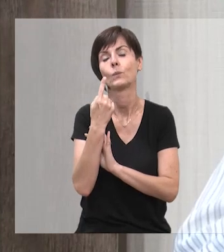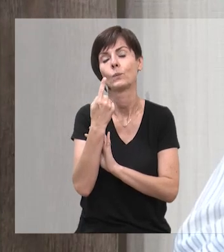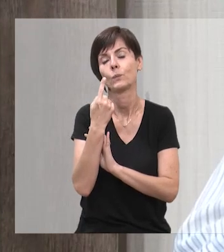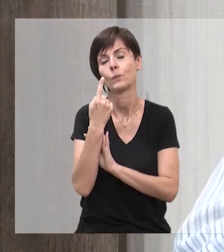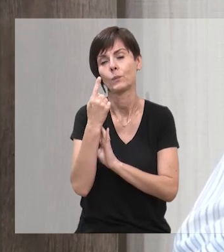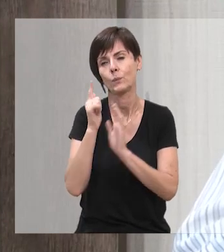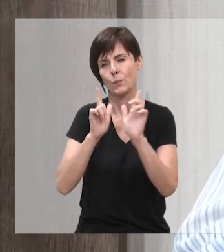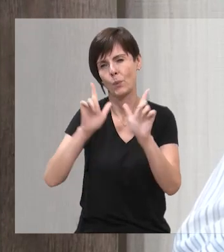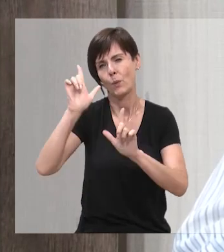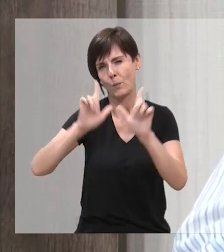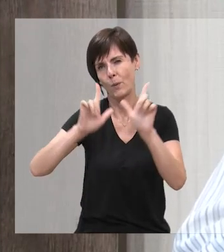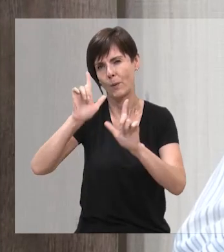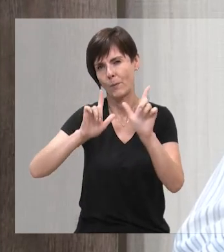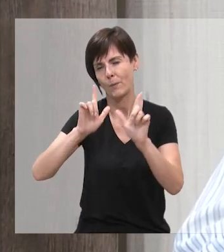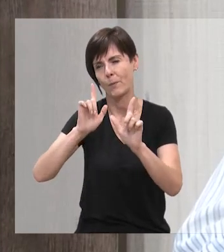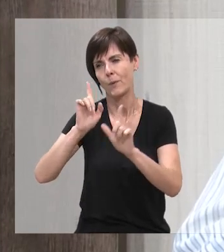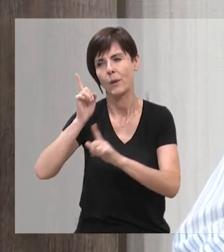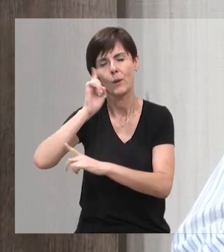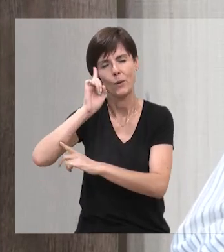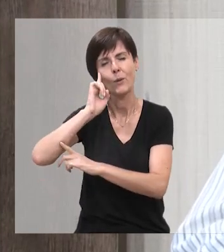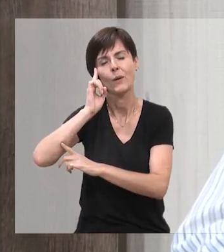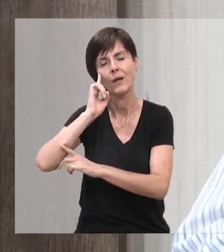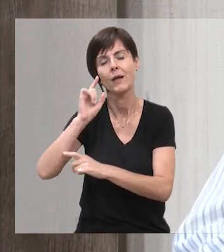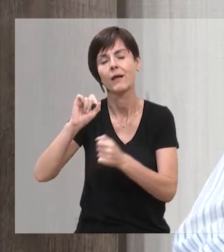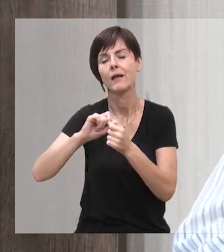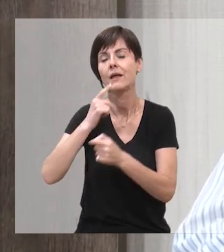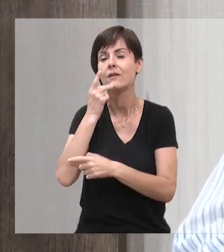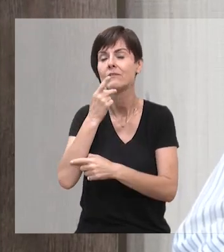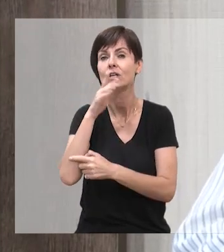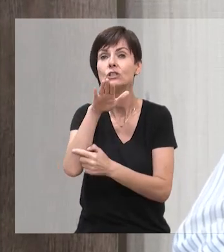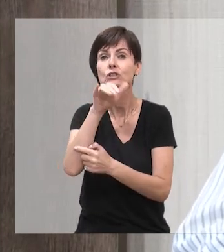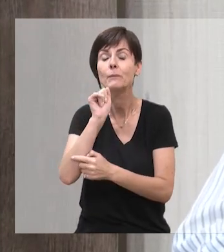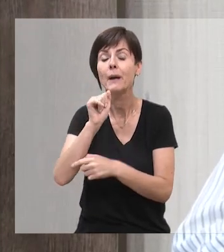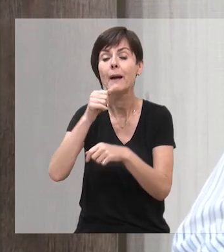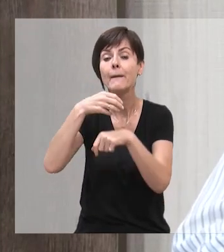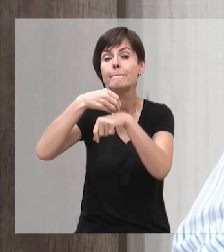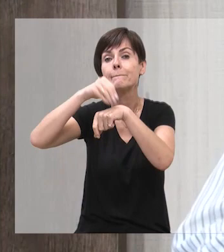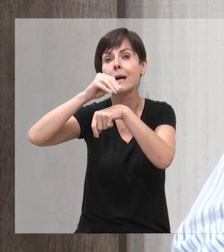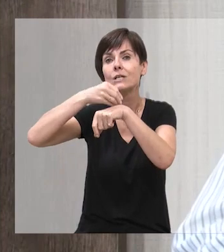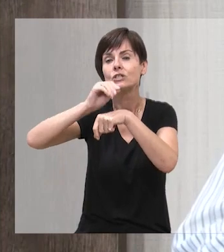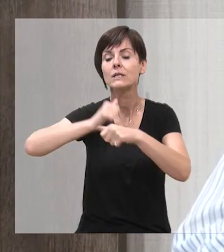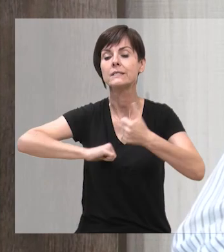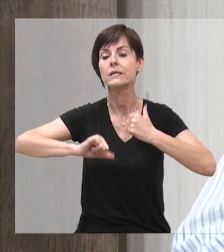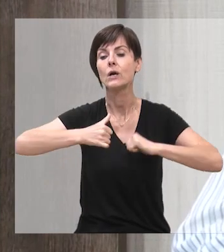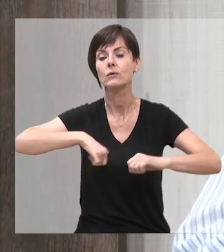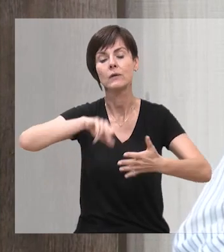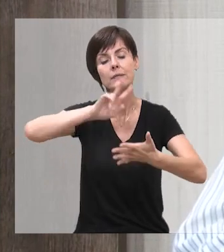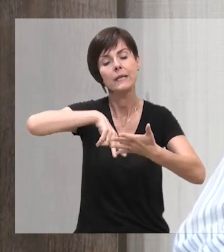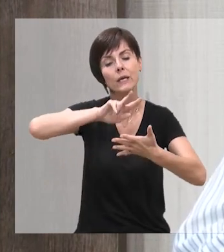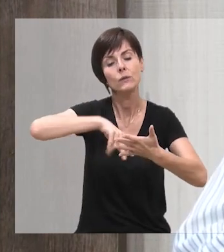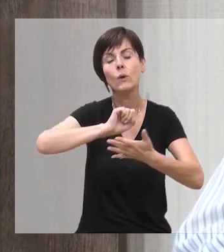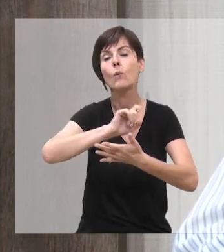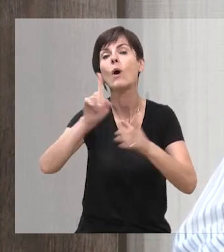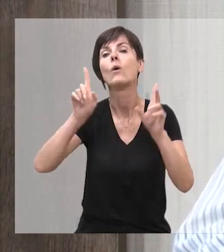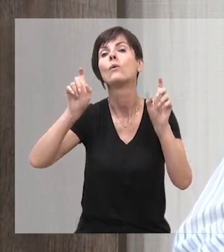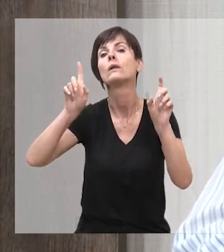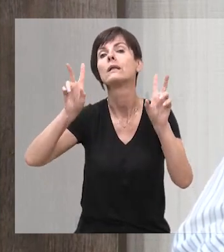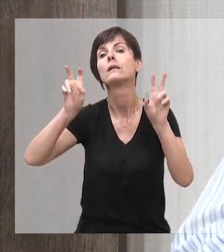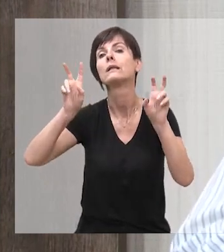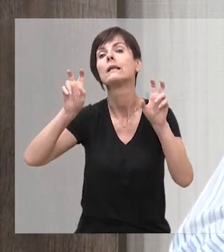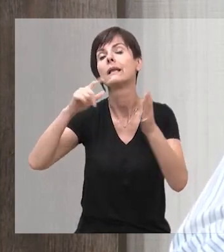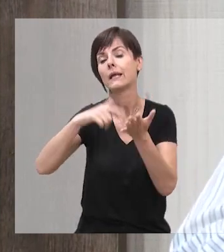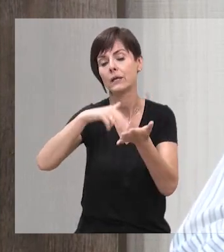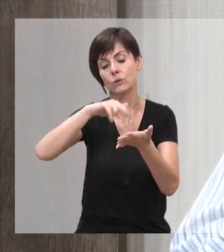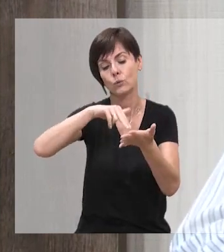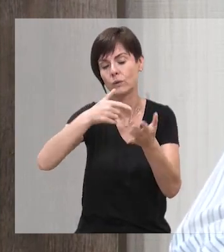aqui do programa, rotineiramente, é chamar para dicas de autores, de leituras e por